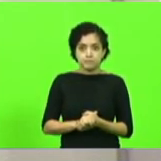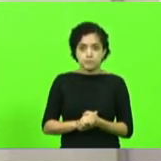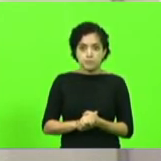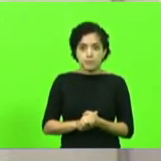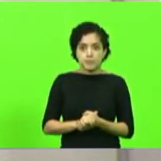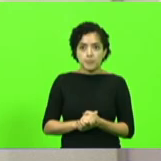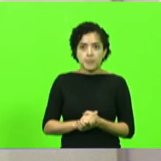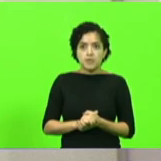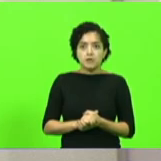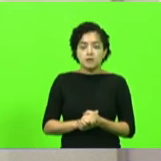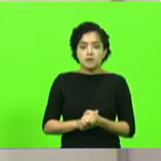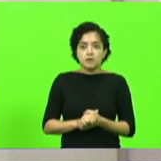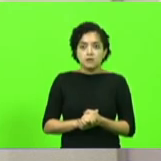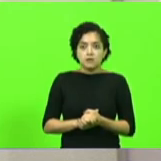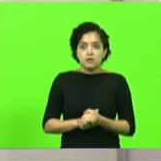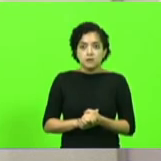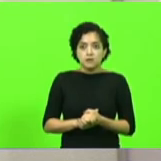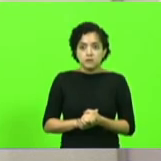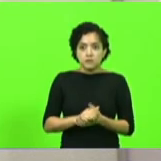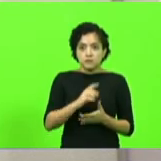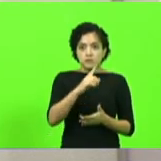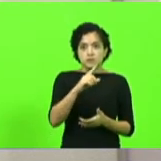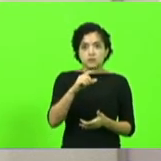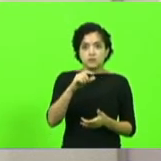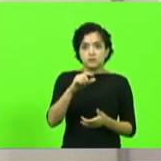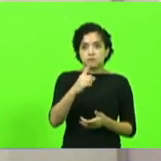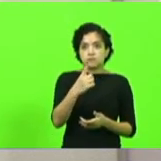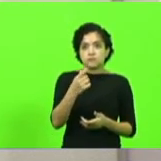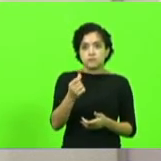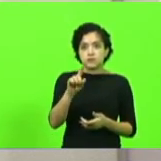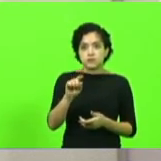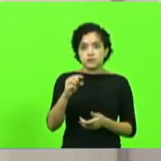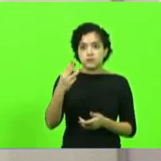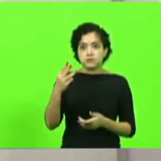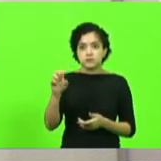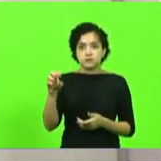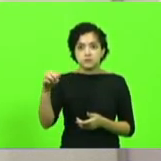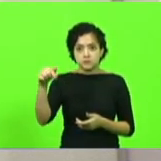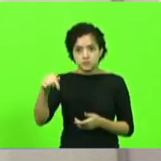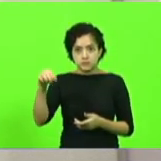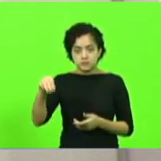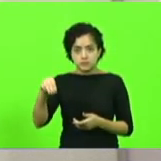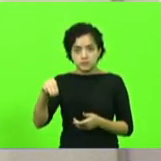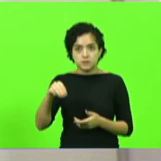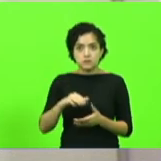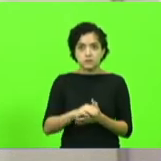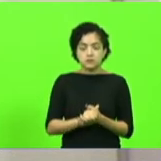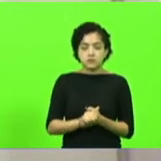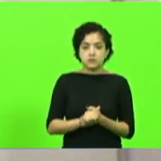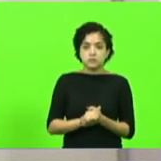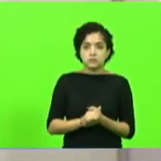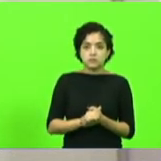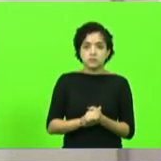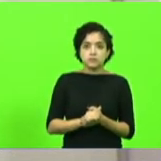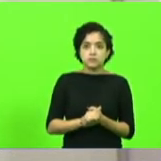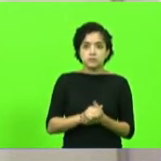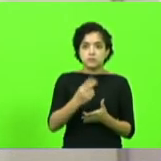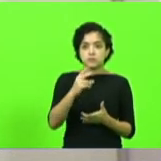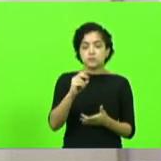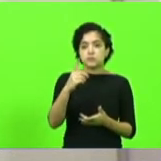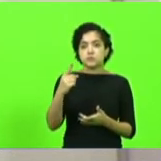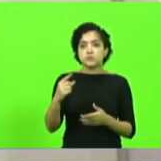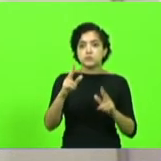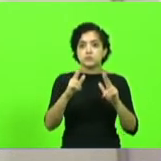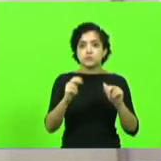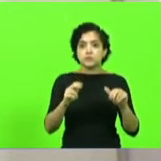Então, aqui, como está posto, 16h37min. Do dia 27 do mês de outubro do ano 2021, na cidade de Florianópolis,